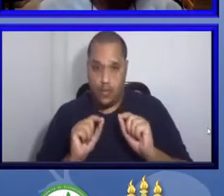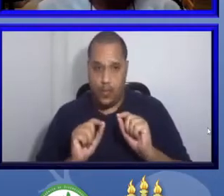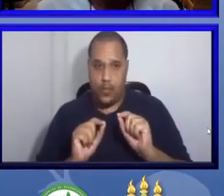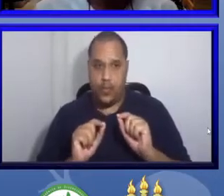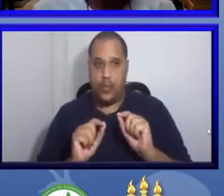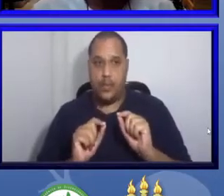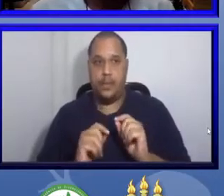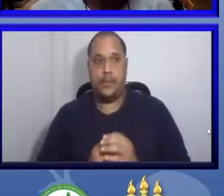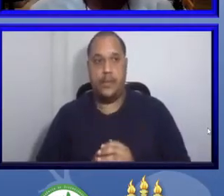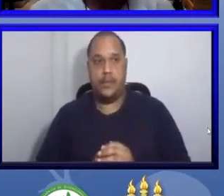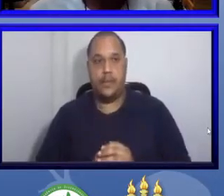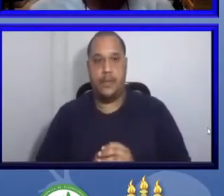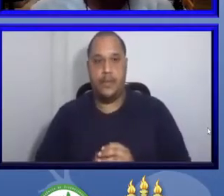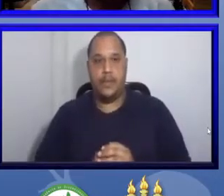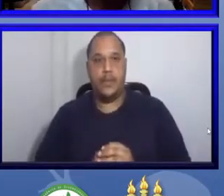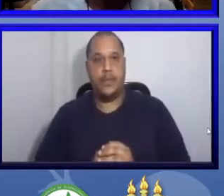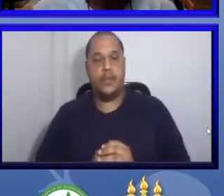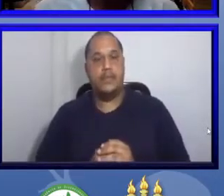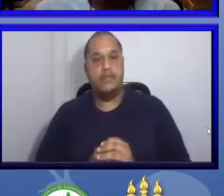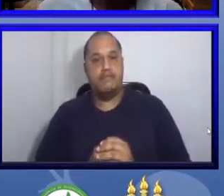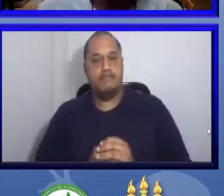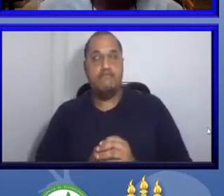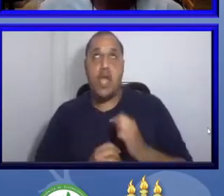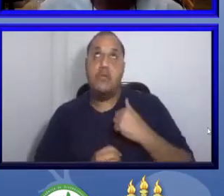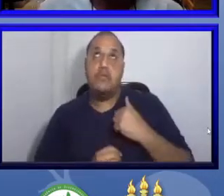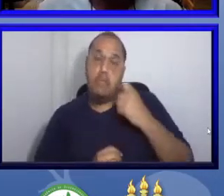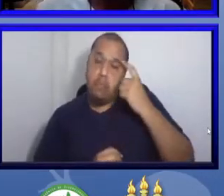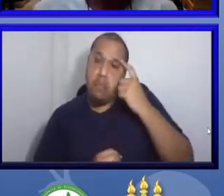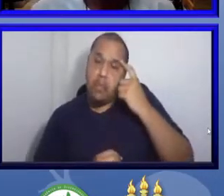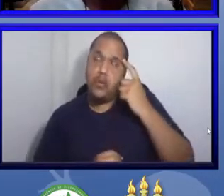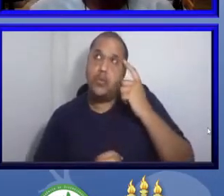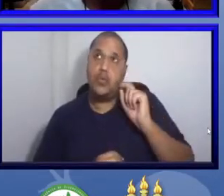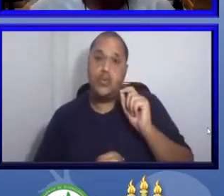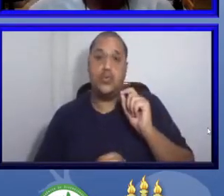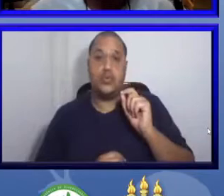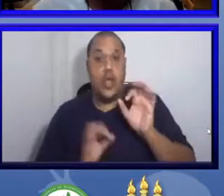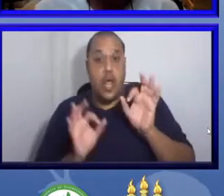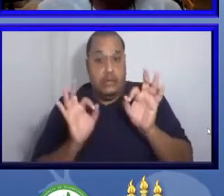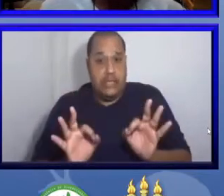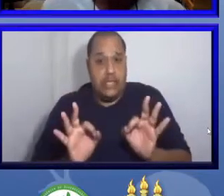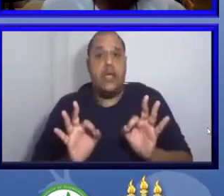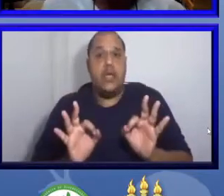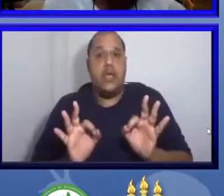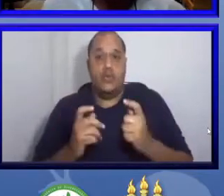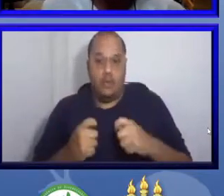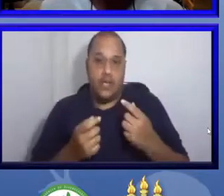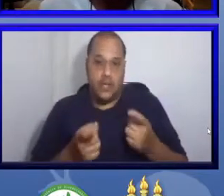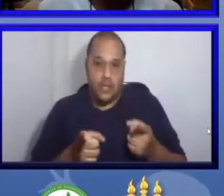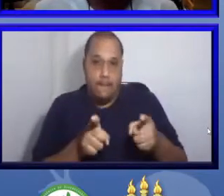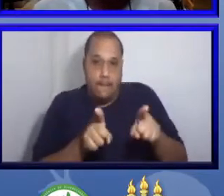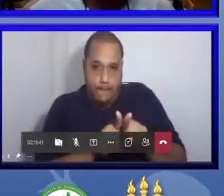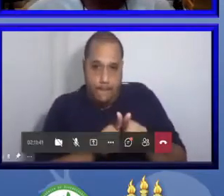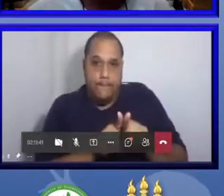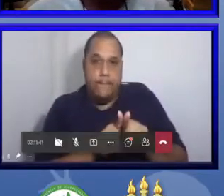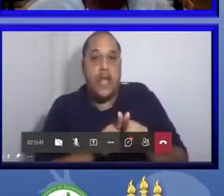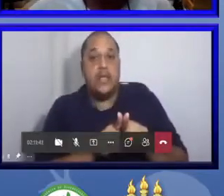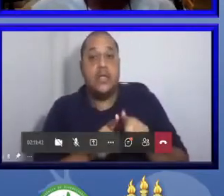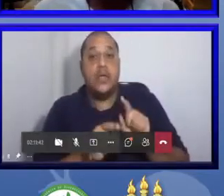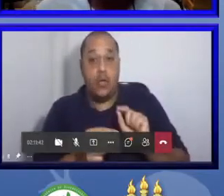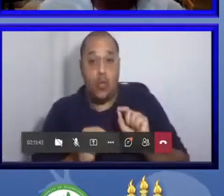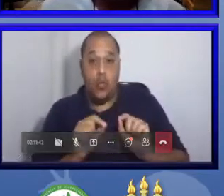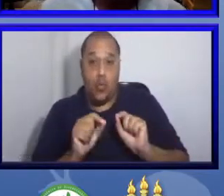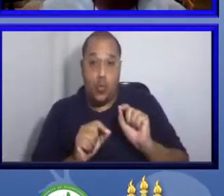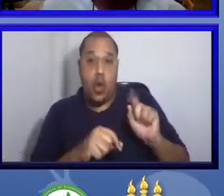recomendável que seja feita uma parceria a nível de governo,